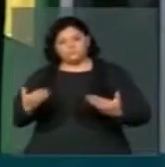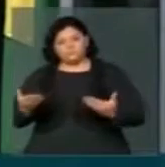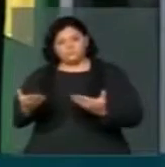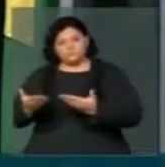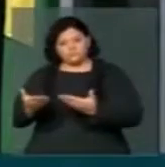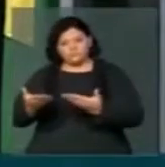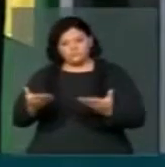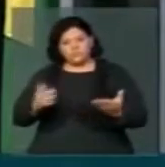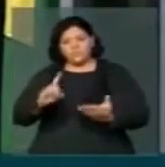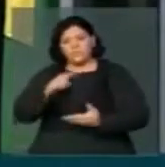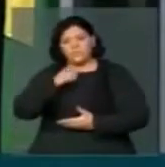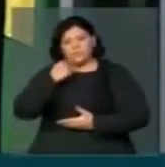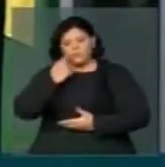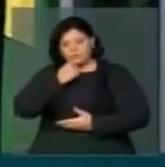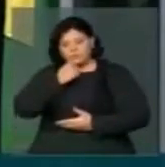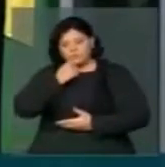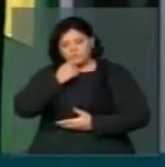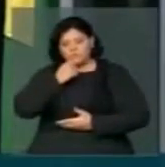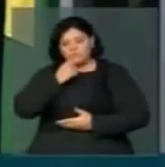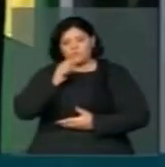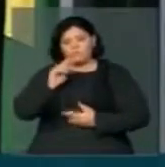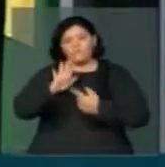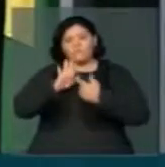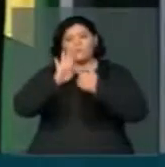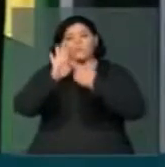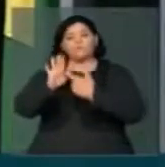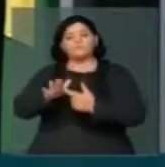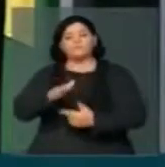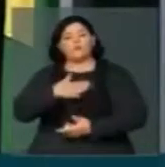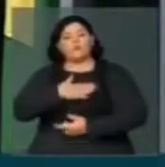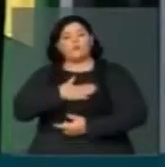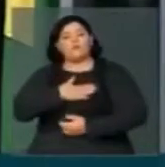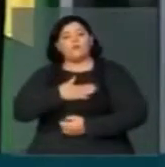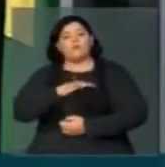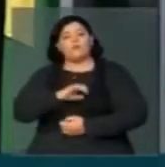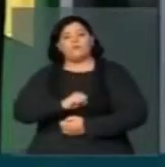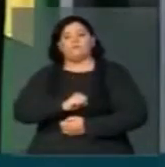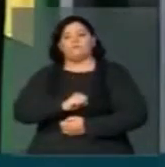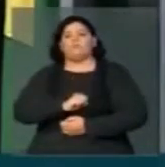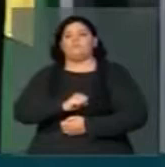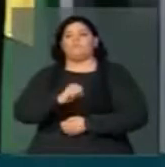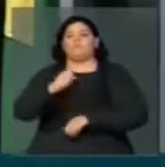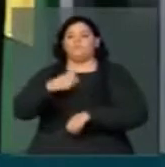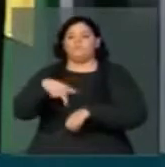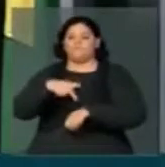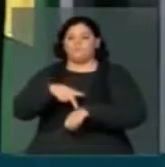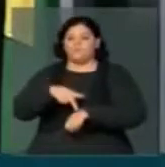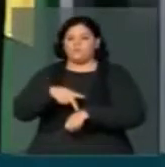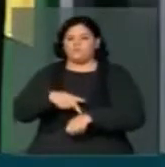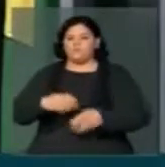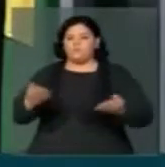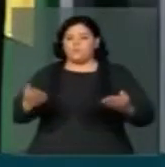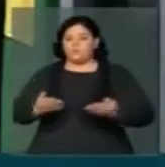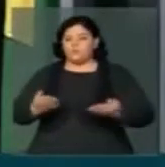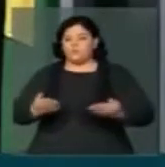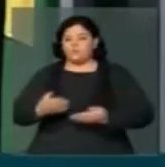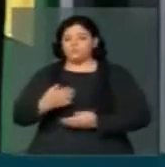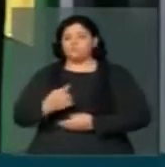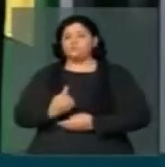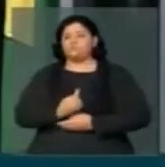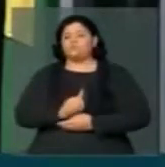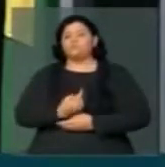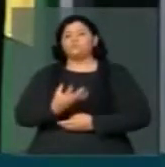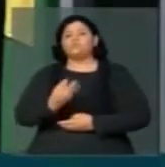patriotismo que reinava nesse país, e hoje nós ficamos muito tristes